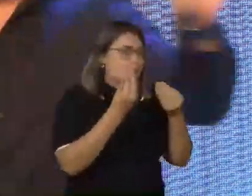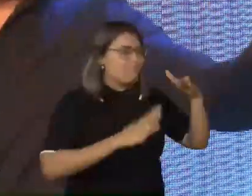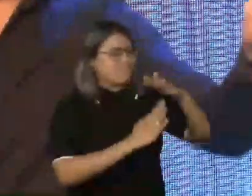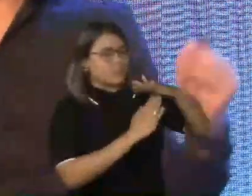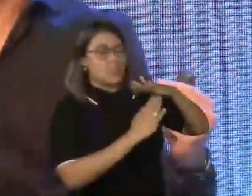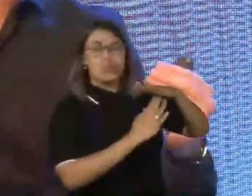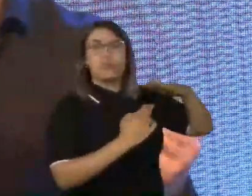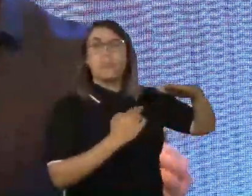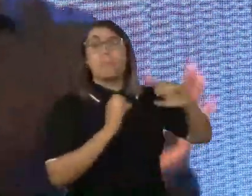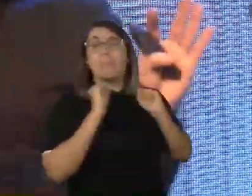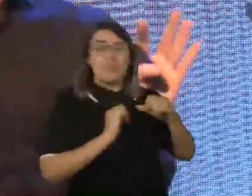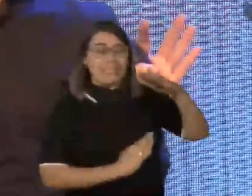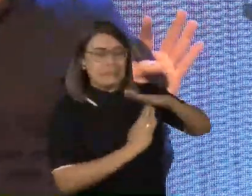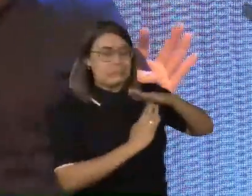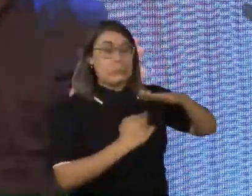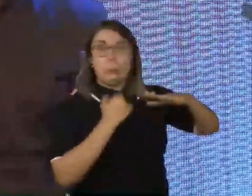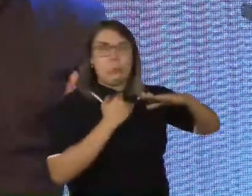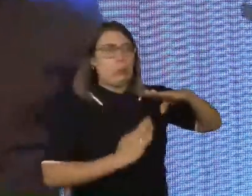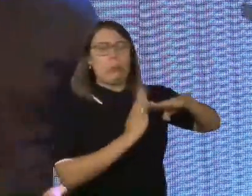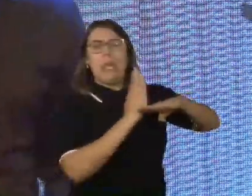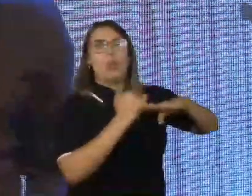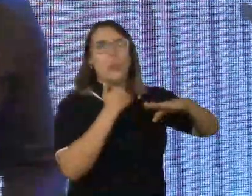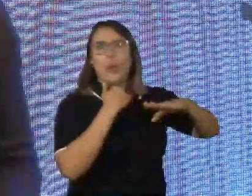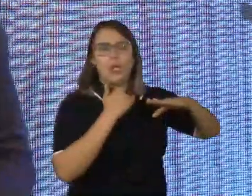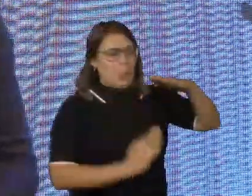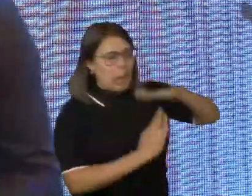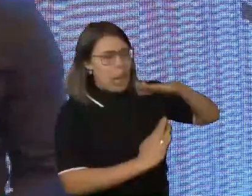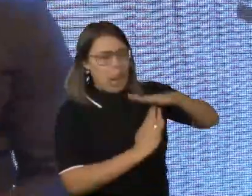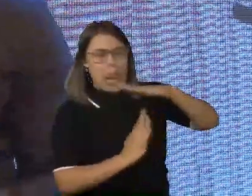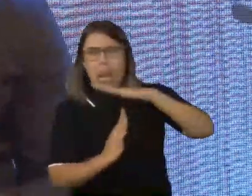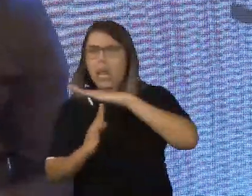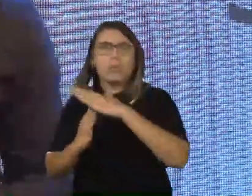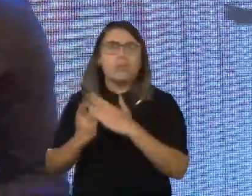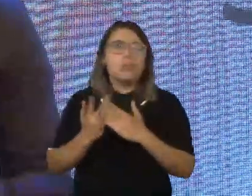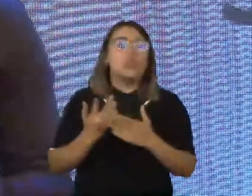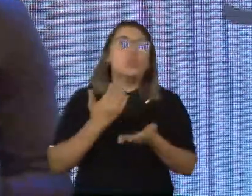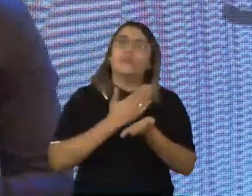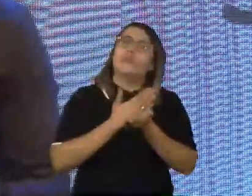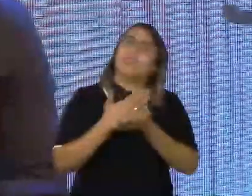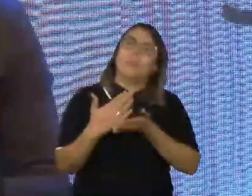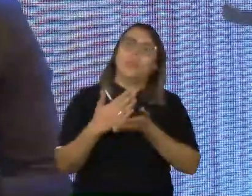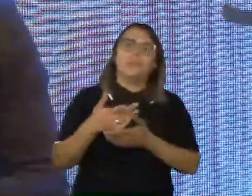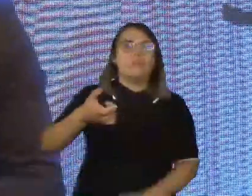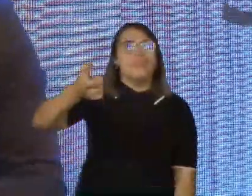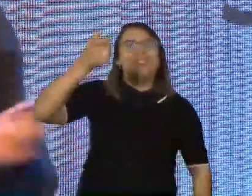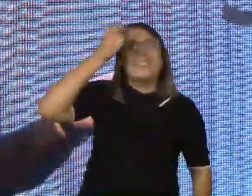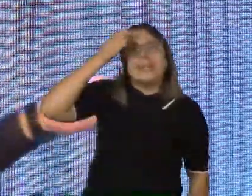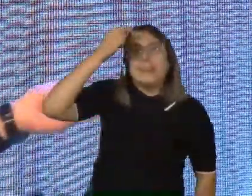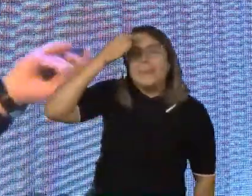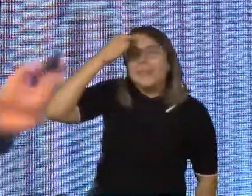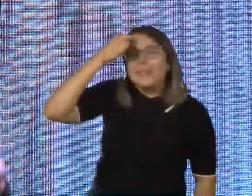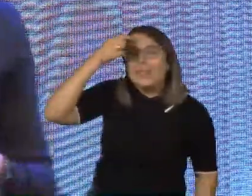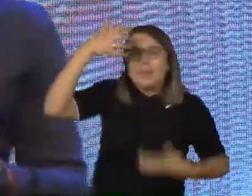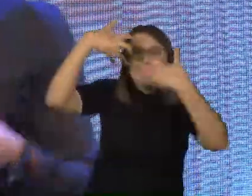bolha, até aqui eu posso ir, mais do que isso eu não posso. E tudo isso começa aonde? Aqui, na nossa mente. Nesse